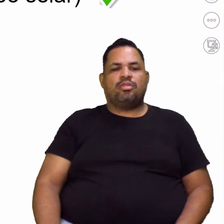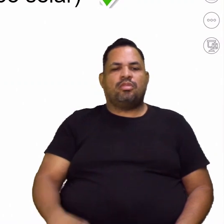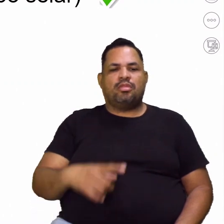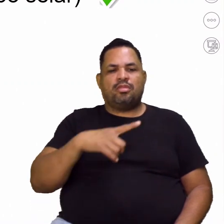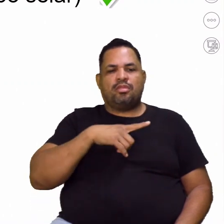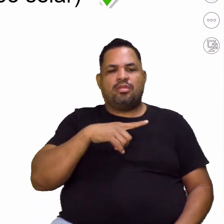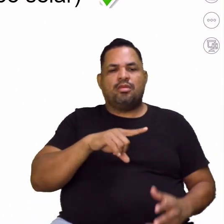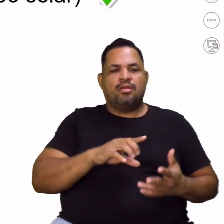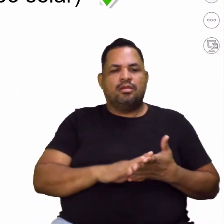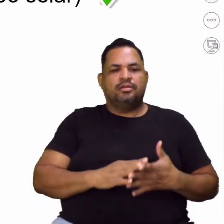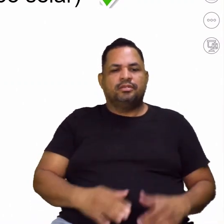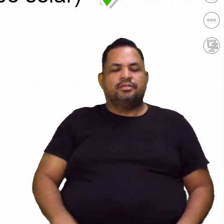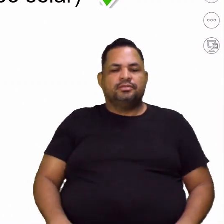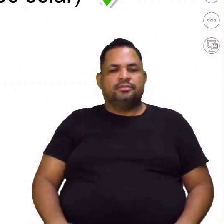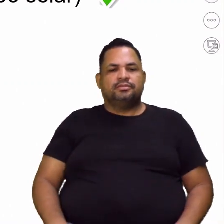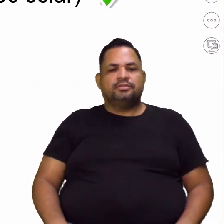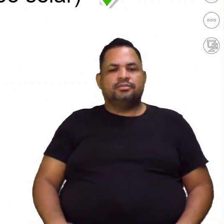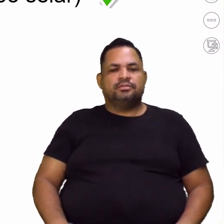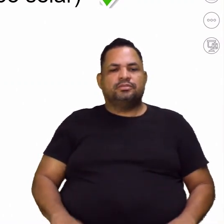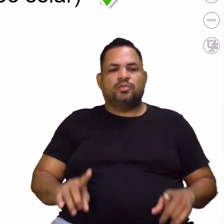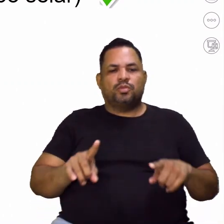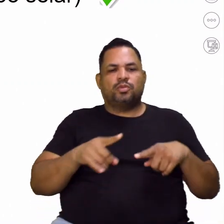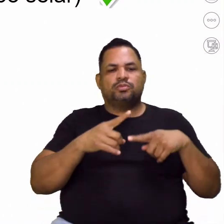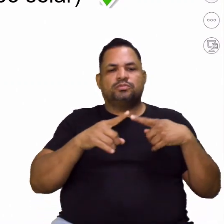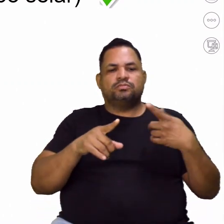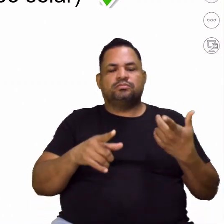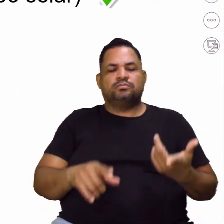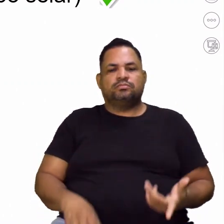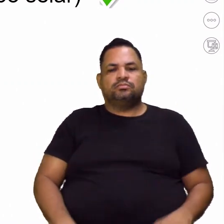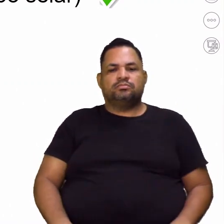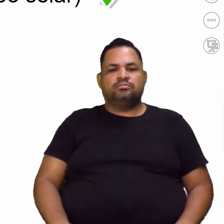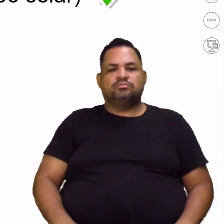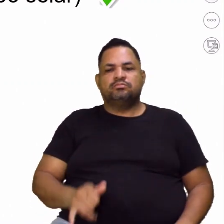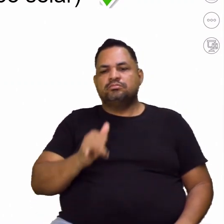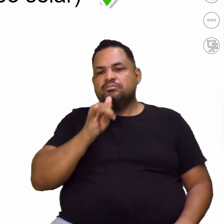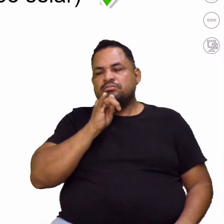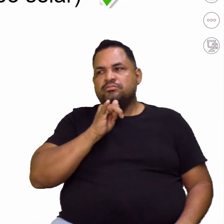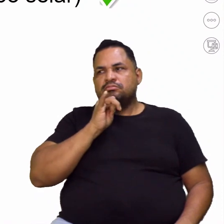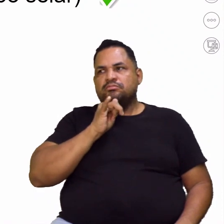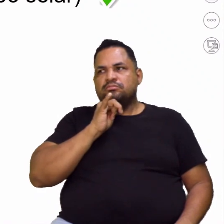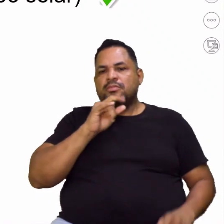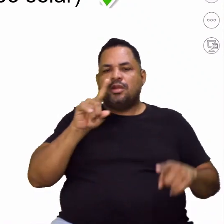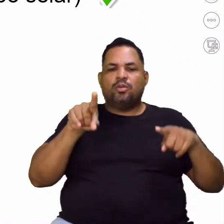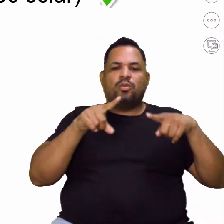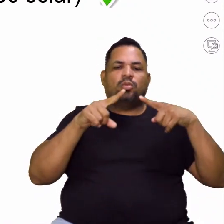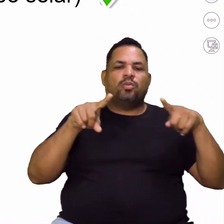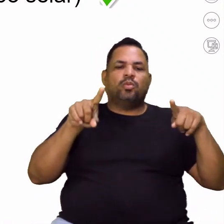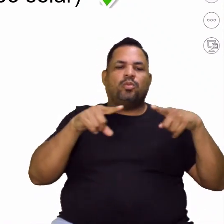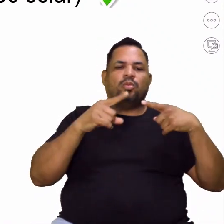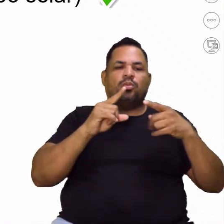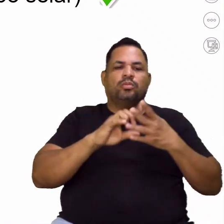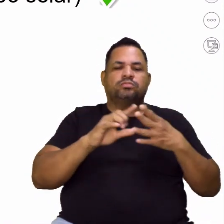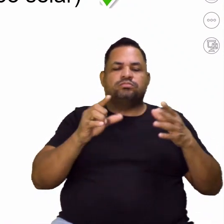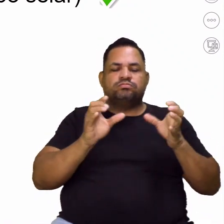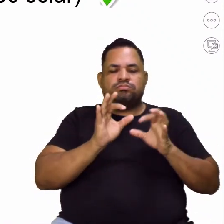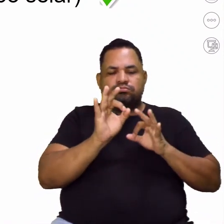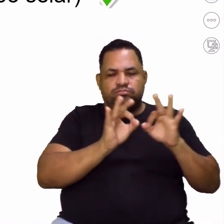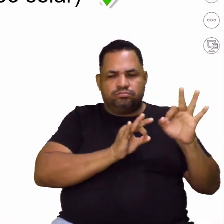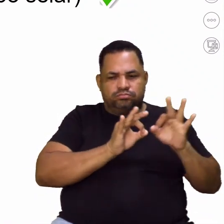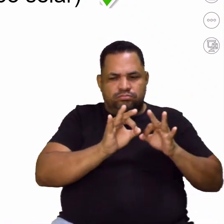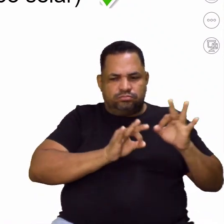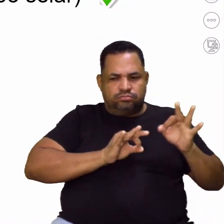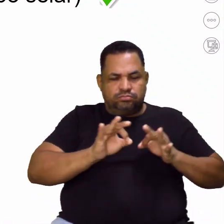consertar, ó, por exemplo, de música, né? É harmonizar.